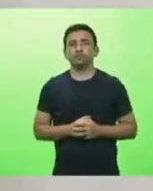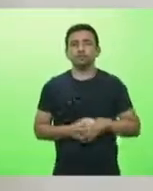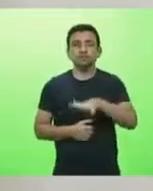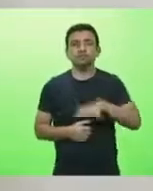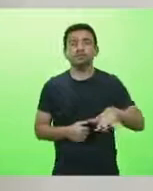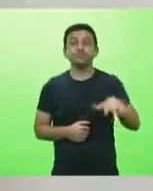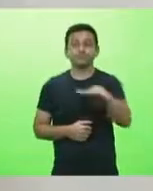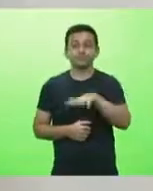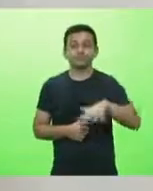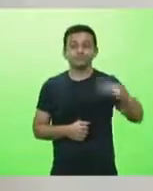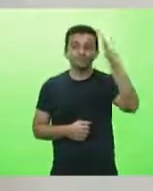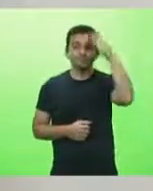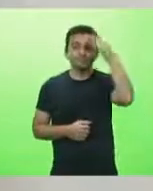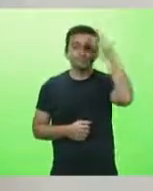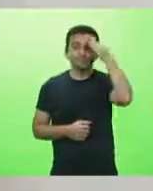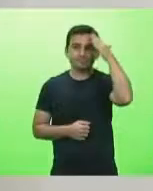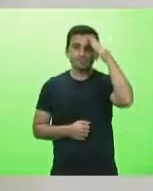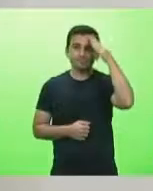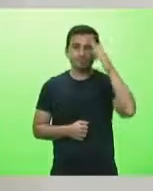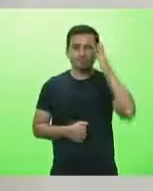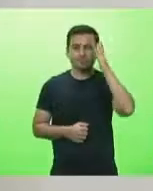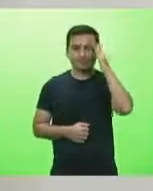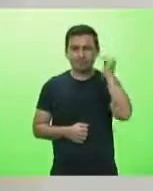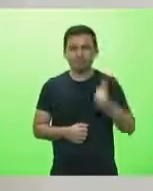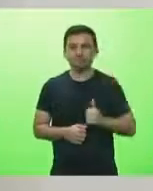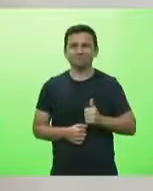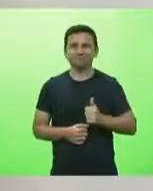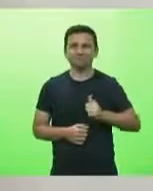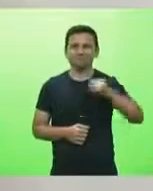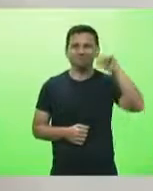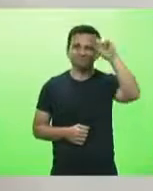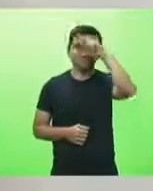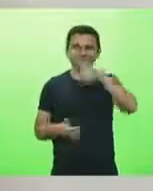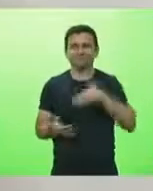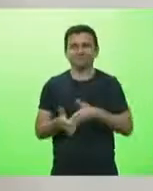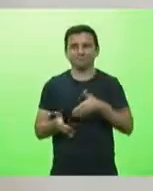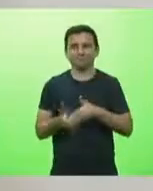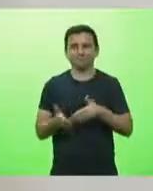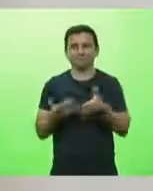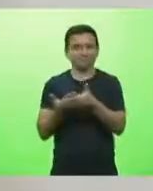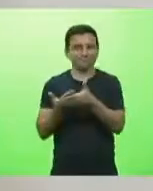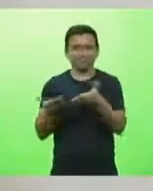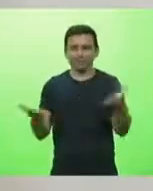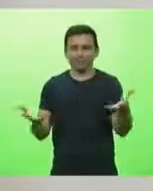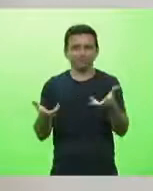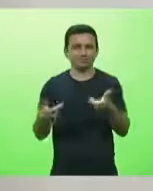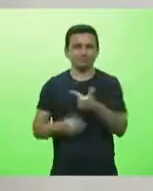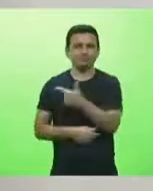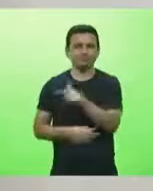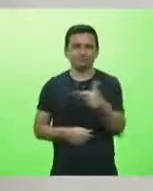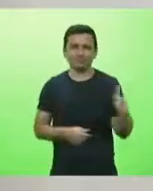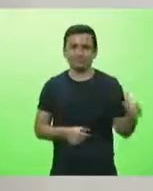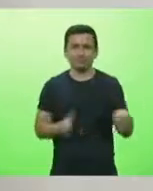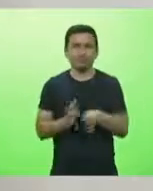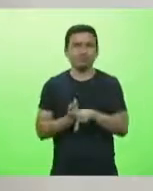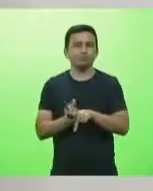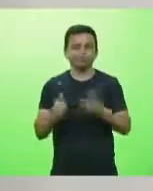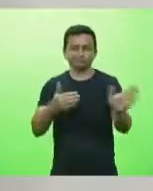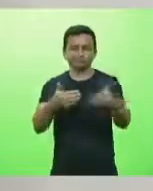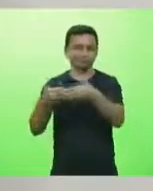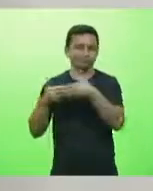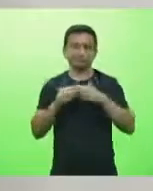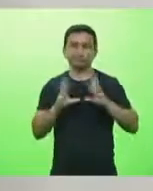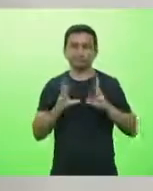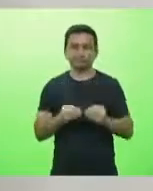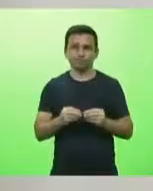ineficiência dos lockdowns ou do fechamento compulsório do comércio. Eu apresentei um projeto de lei na casa aqui na semana